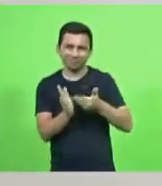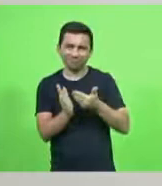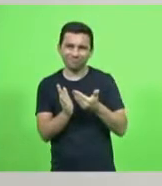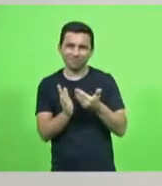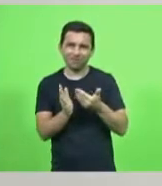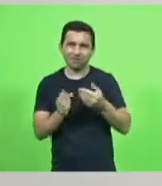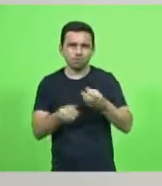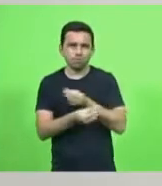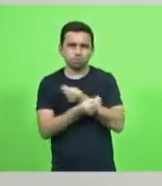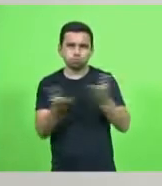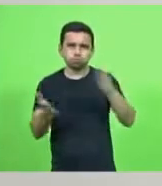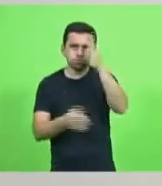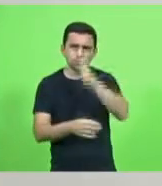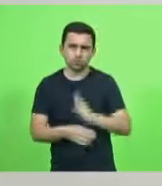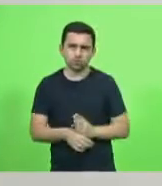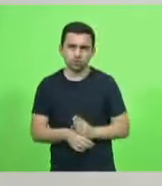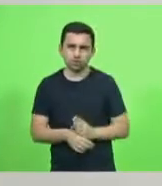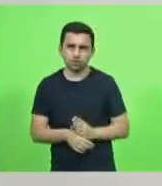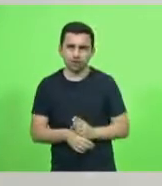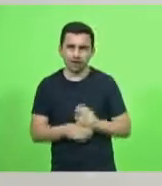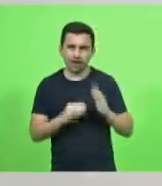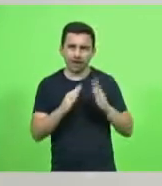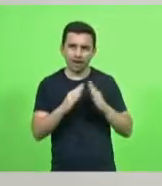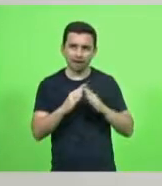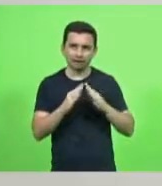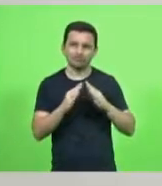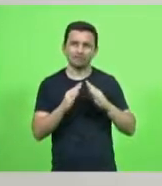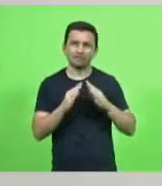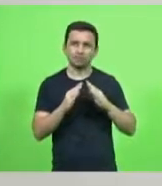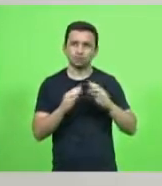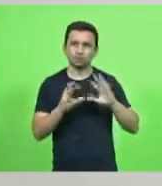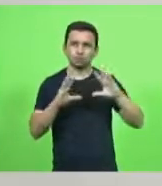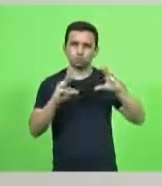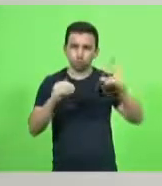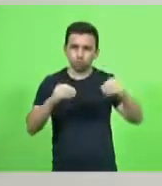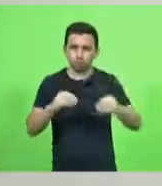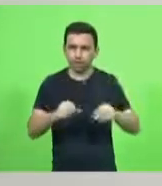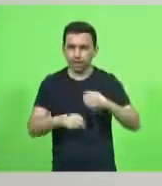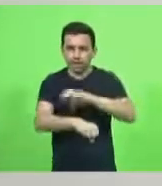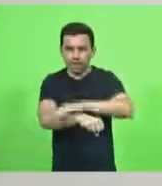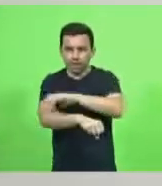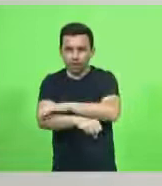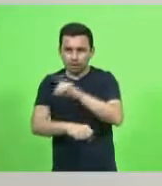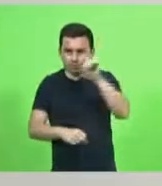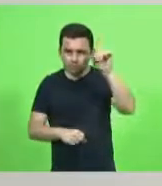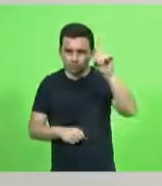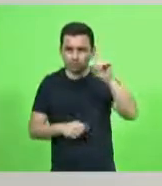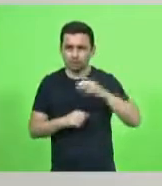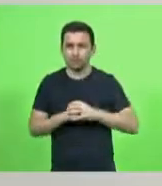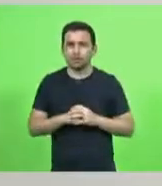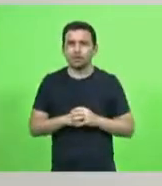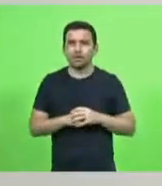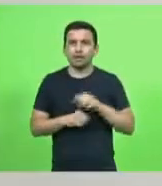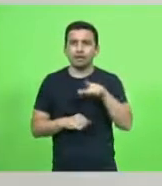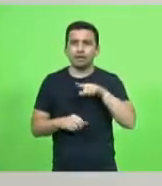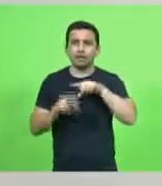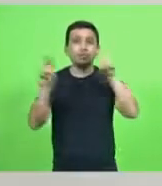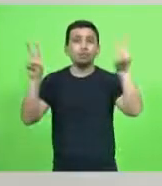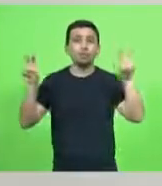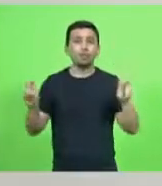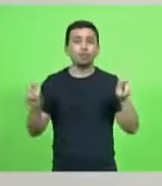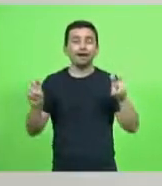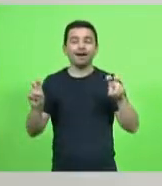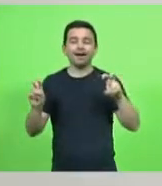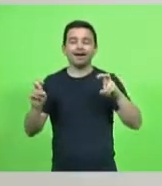nacionalmente pela Casa Publicadora das Assembleias de Deus no Brasil, que tinha o título A Alegria de